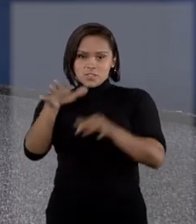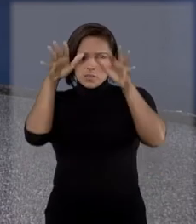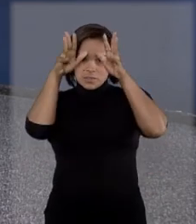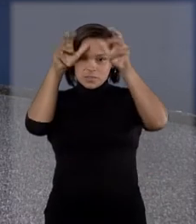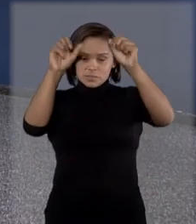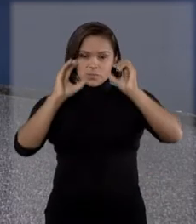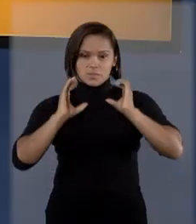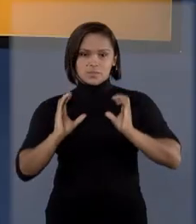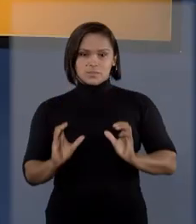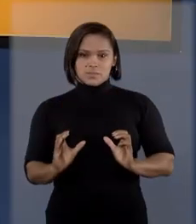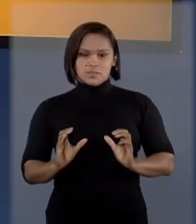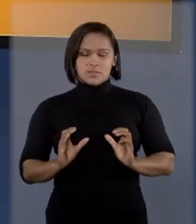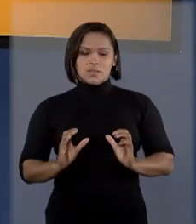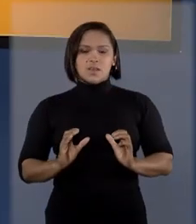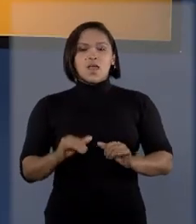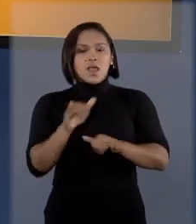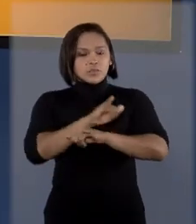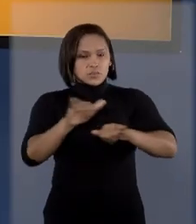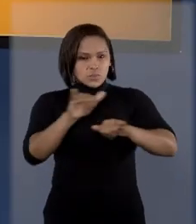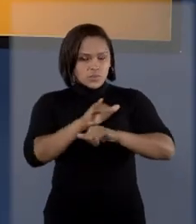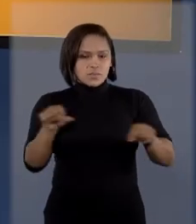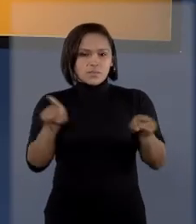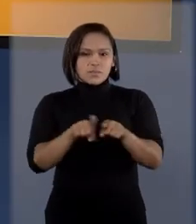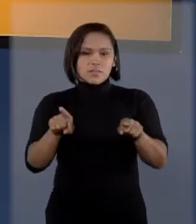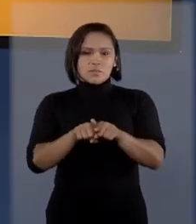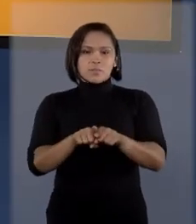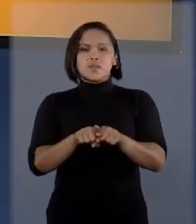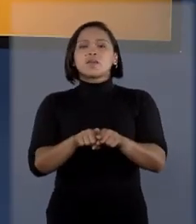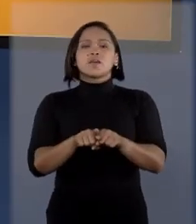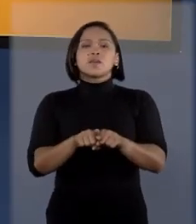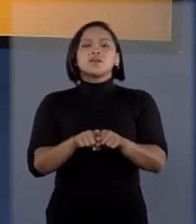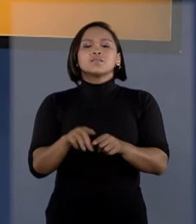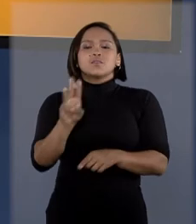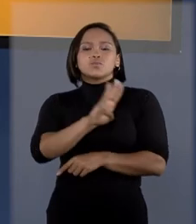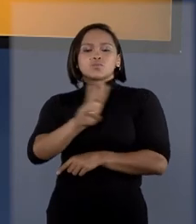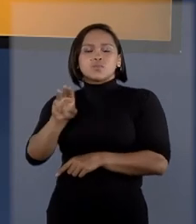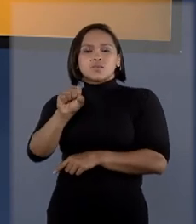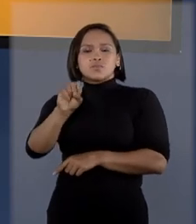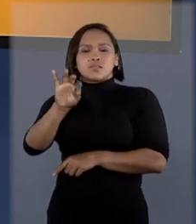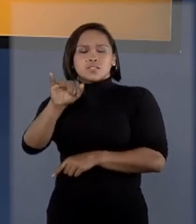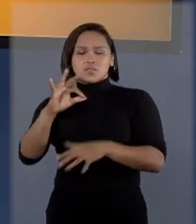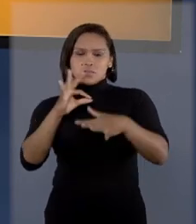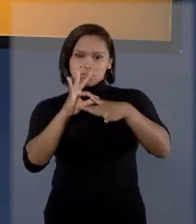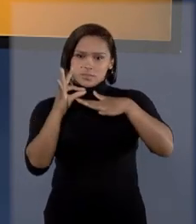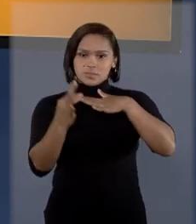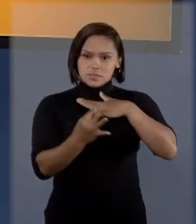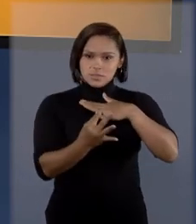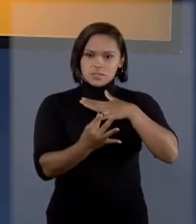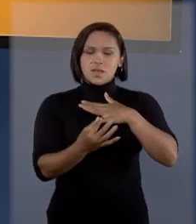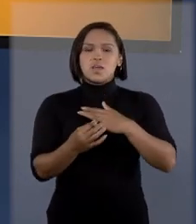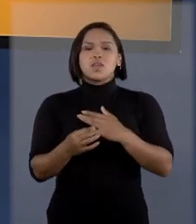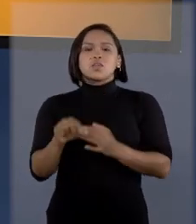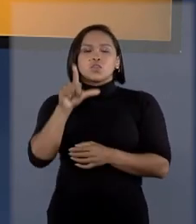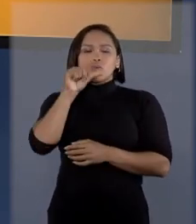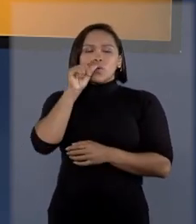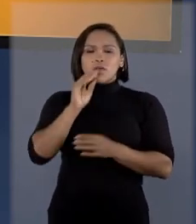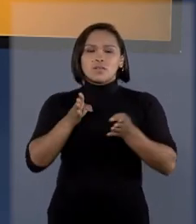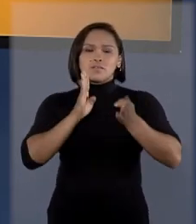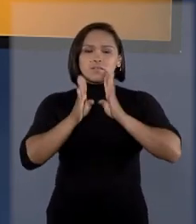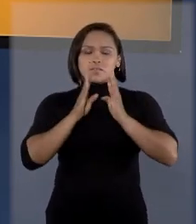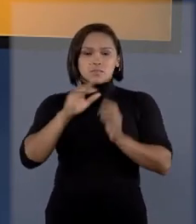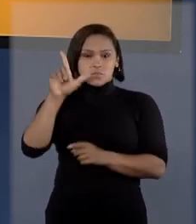Cidadania. Nossas notícias também estão no site do STJ e nas redes sociais, Twitter, Facebook,